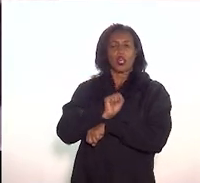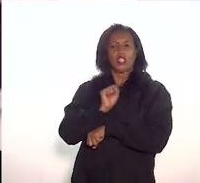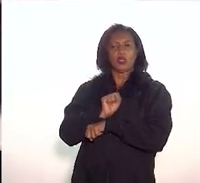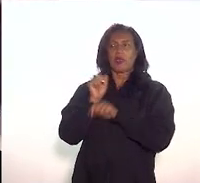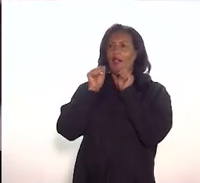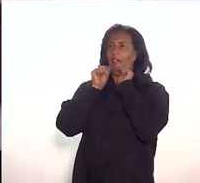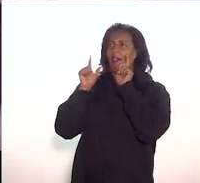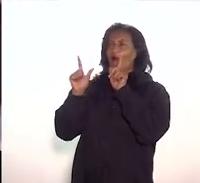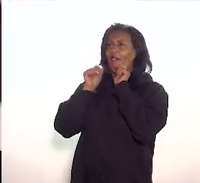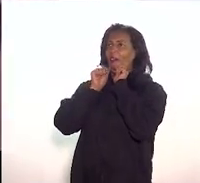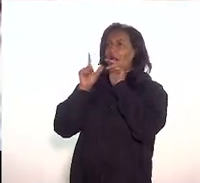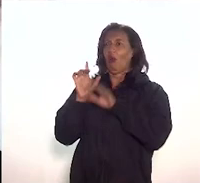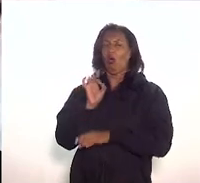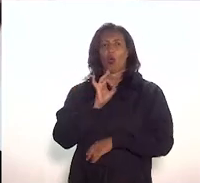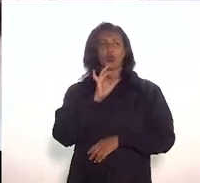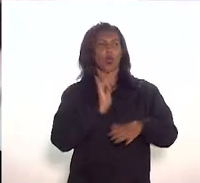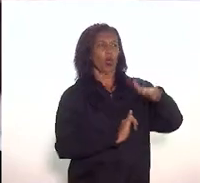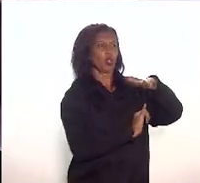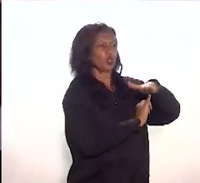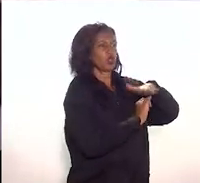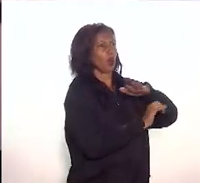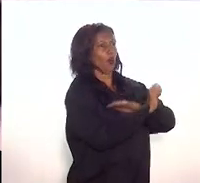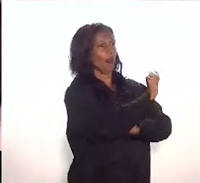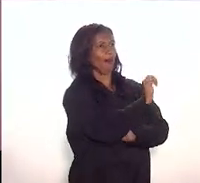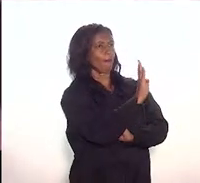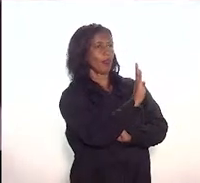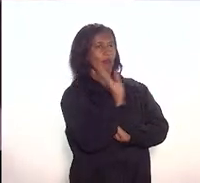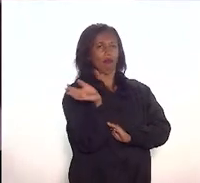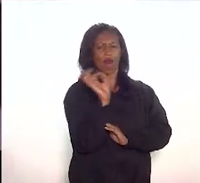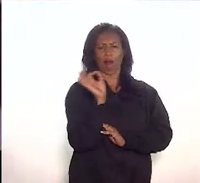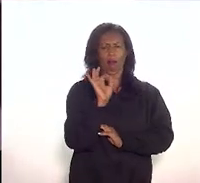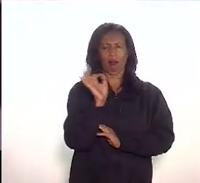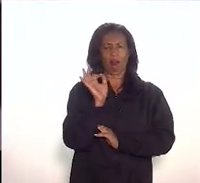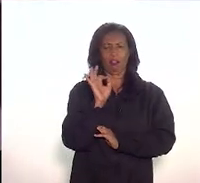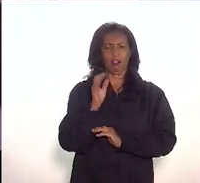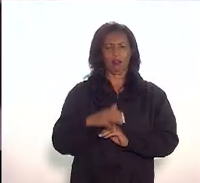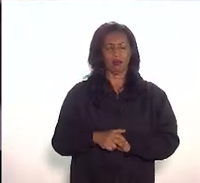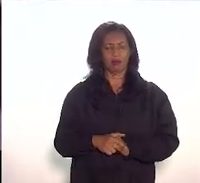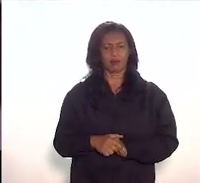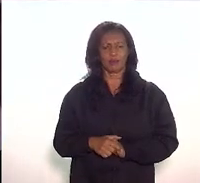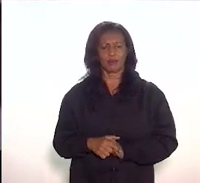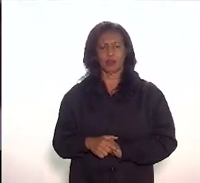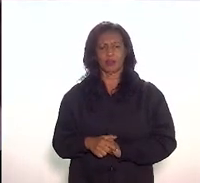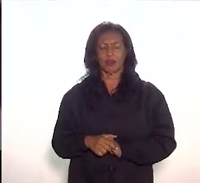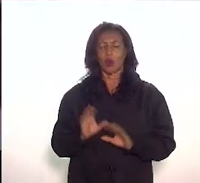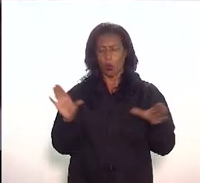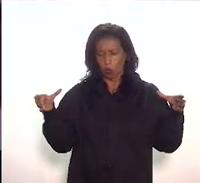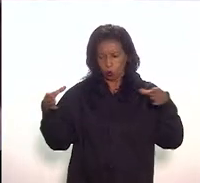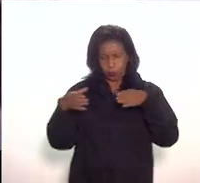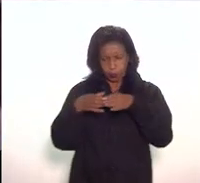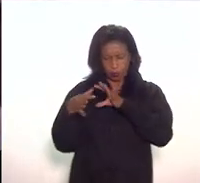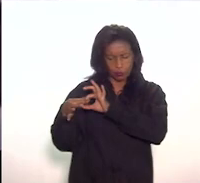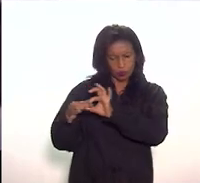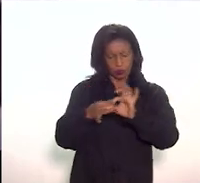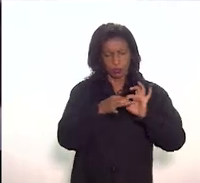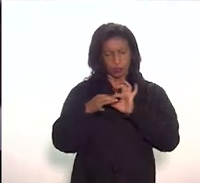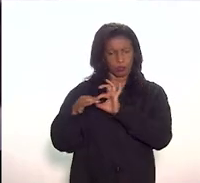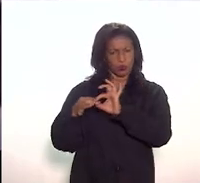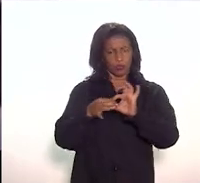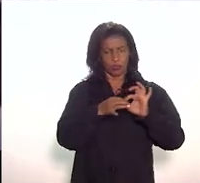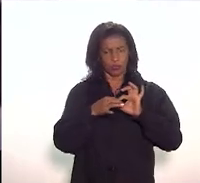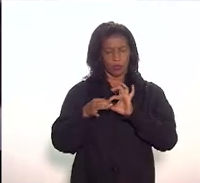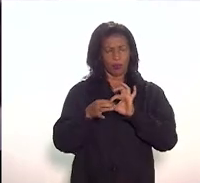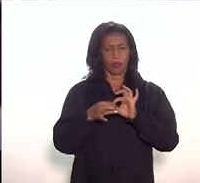Legislativa ou só instituição A ou B ou C, não, é uma coletiva. Essa questão,